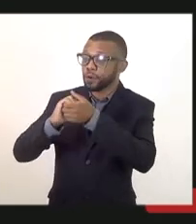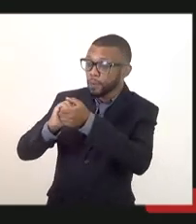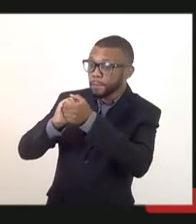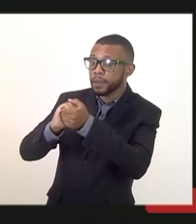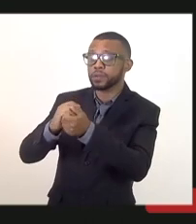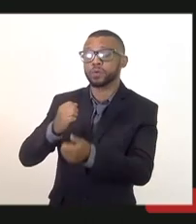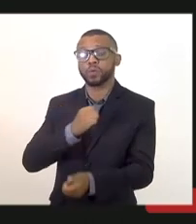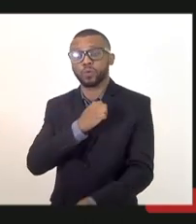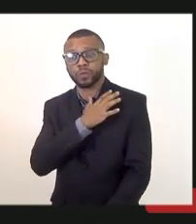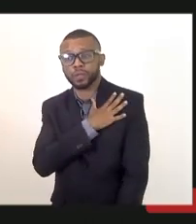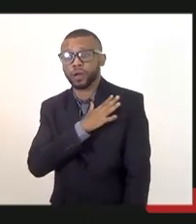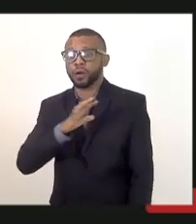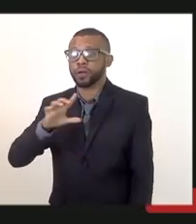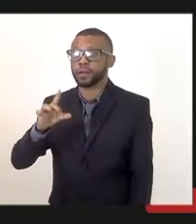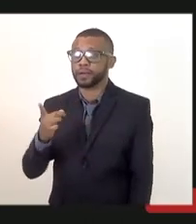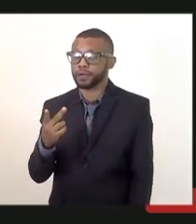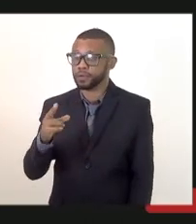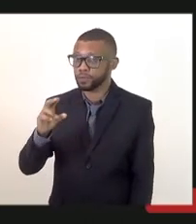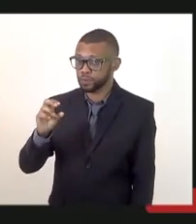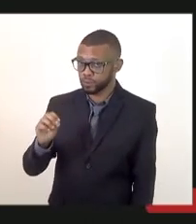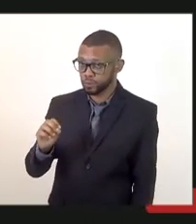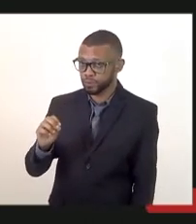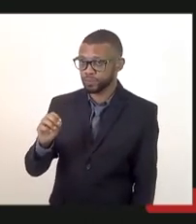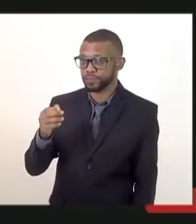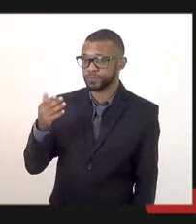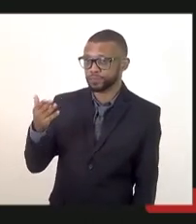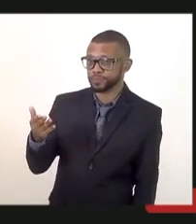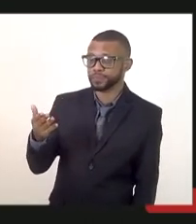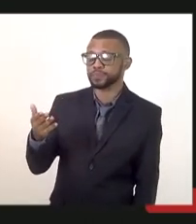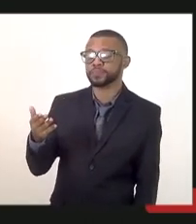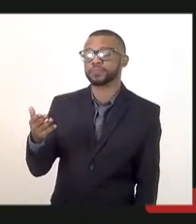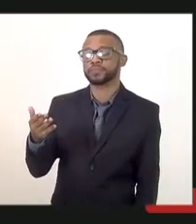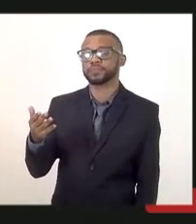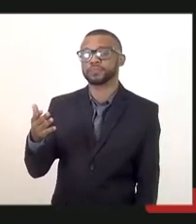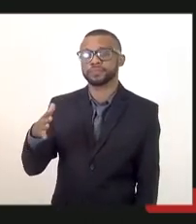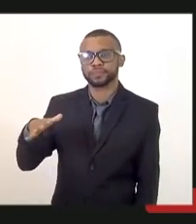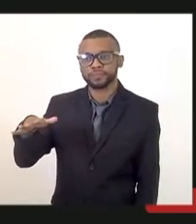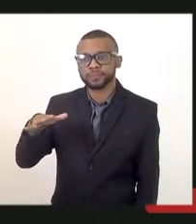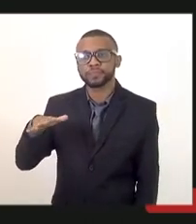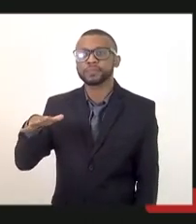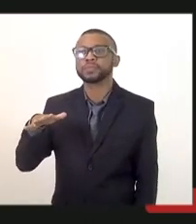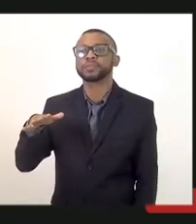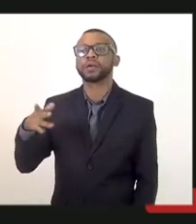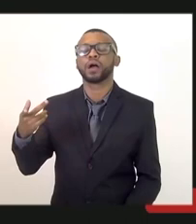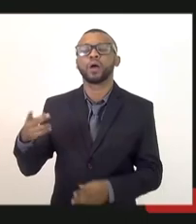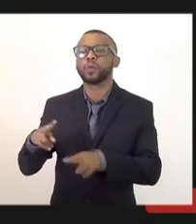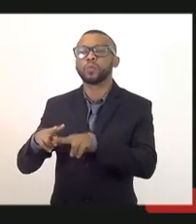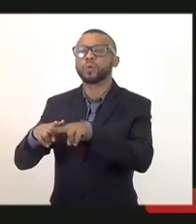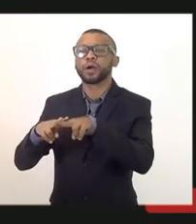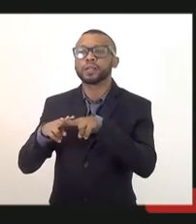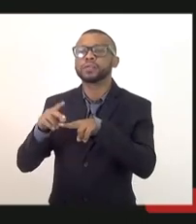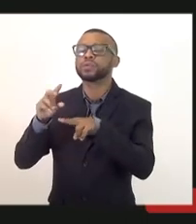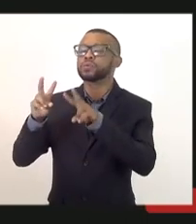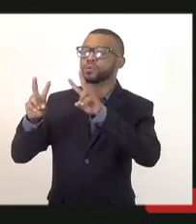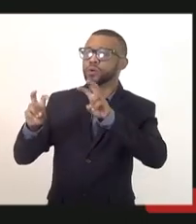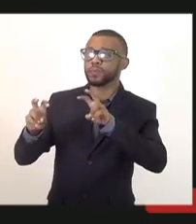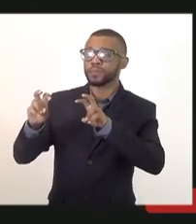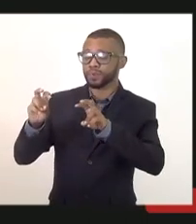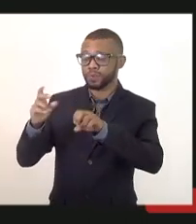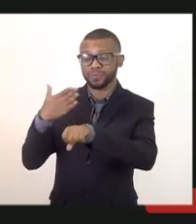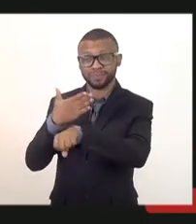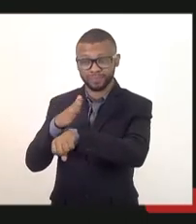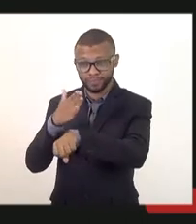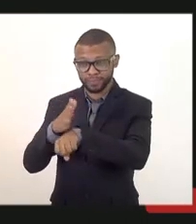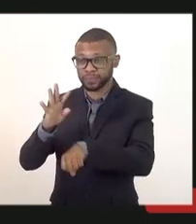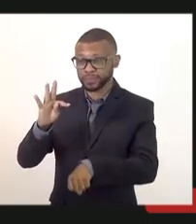agradeço pela participação aqui hoje gostaria de focar no ponto do TAF e do exame de saúde